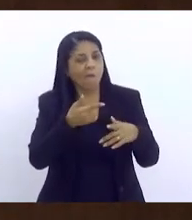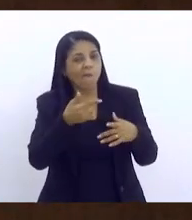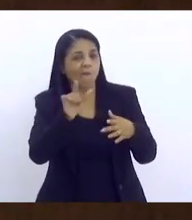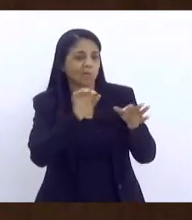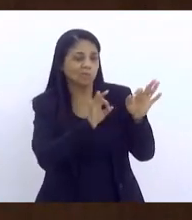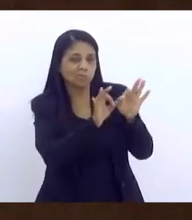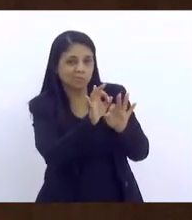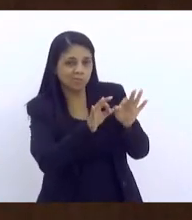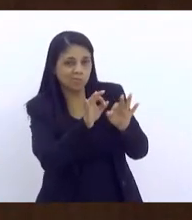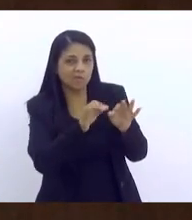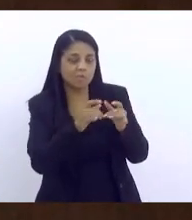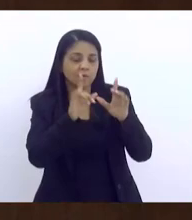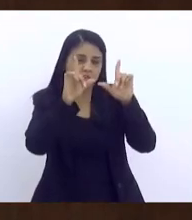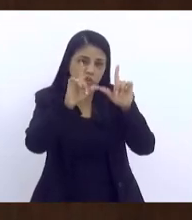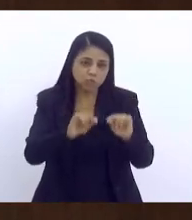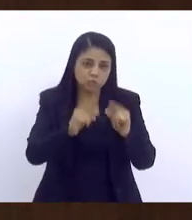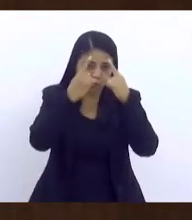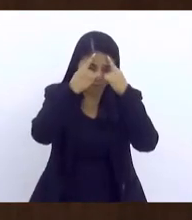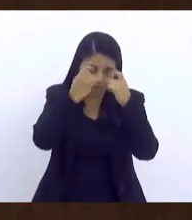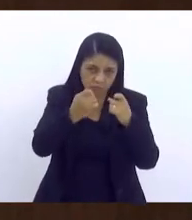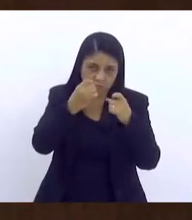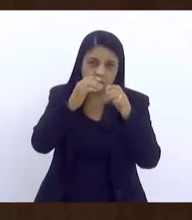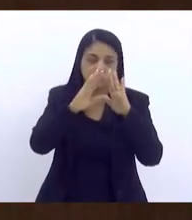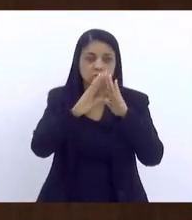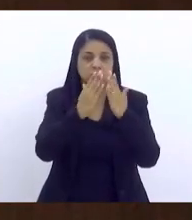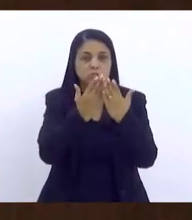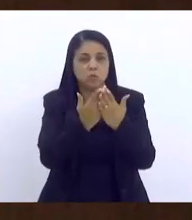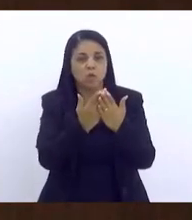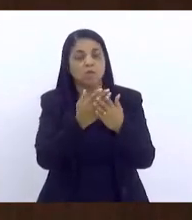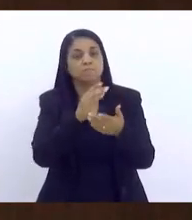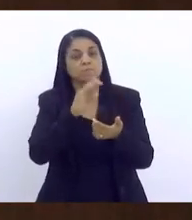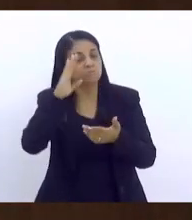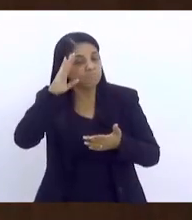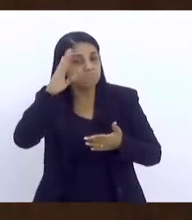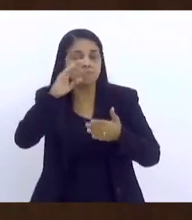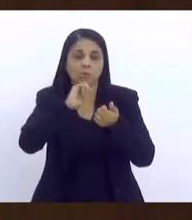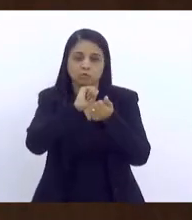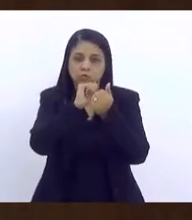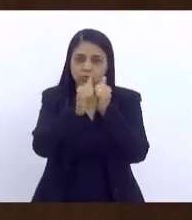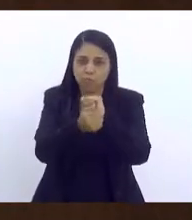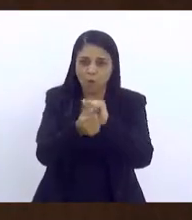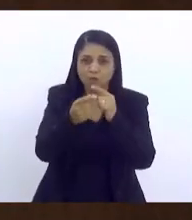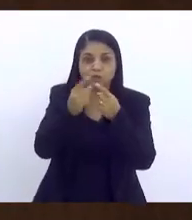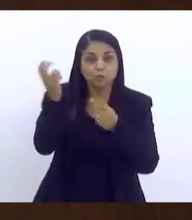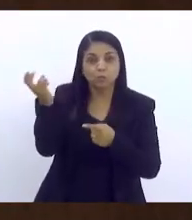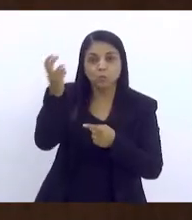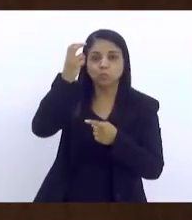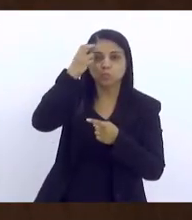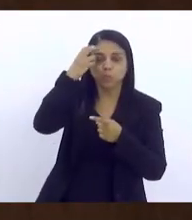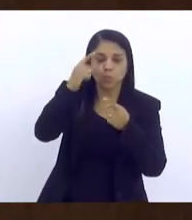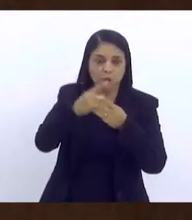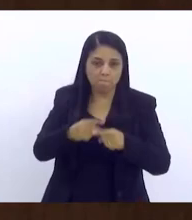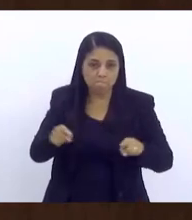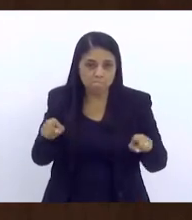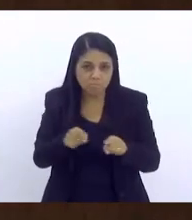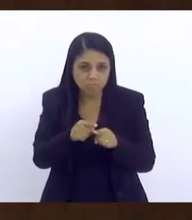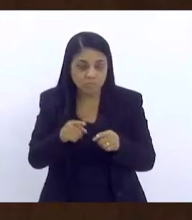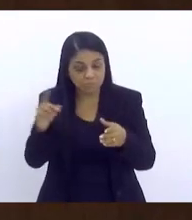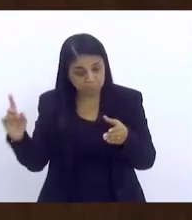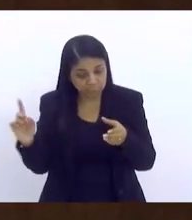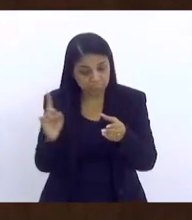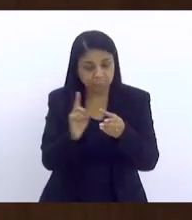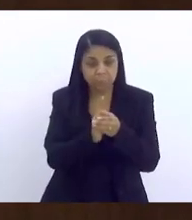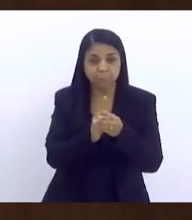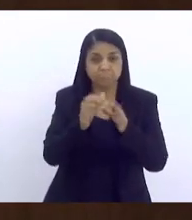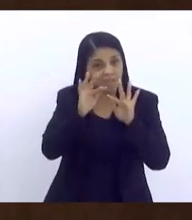escolar, utilizando o esporte, cultura, música. E aí é o seguinte, incluindo os familiares